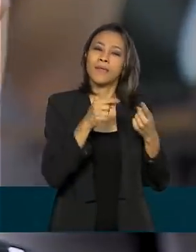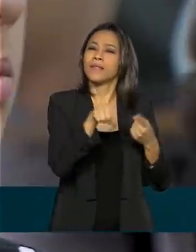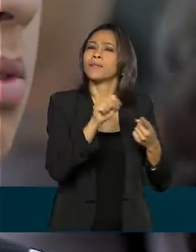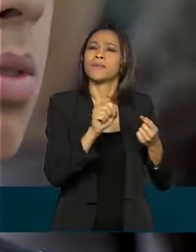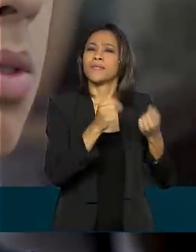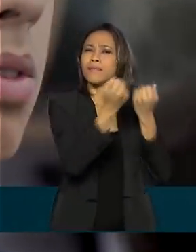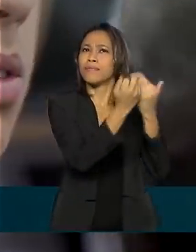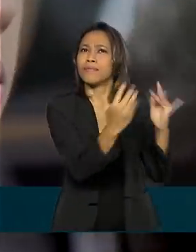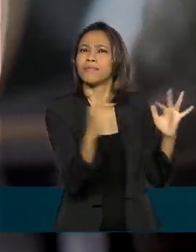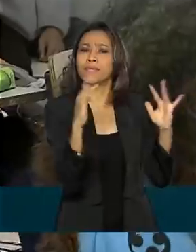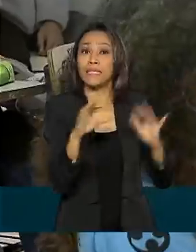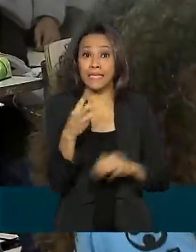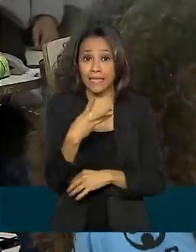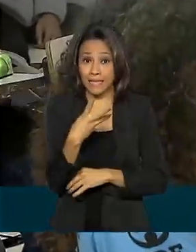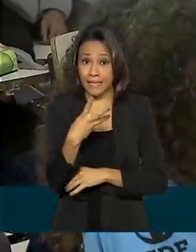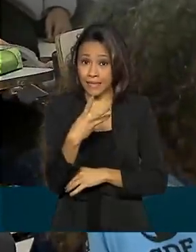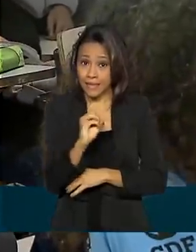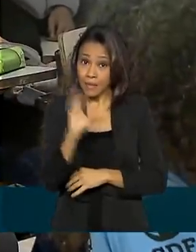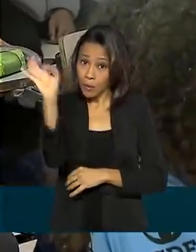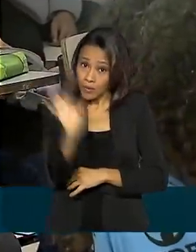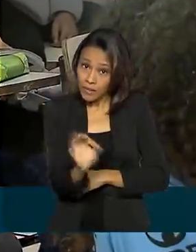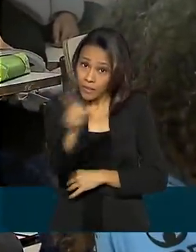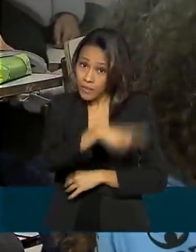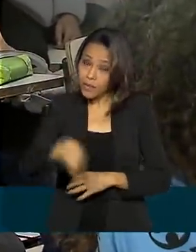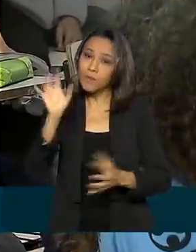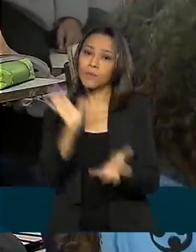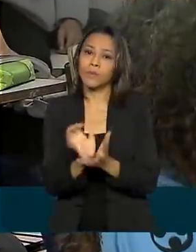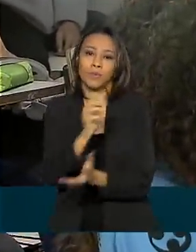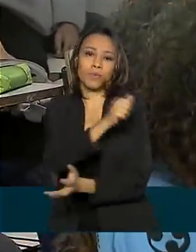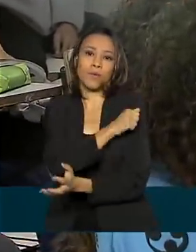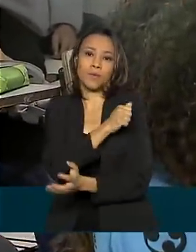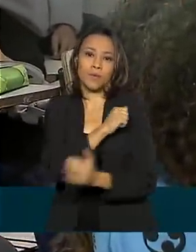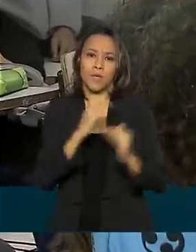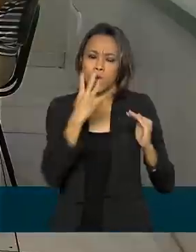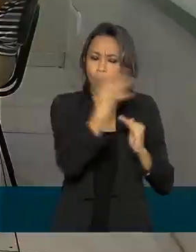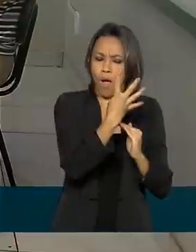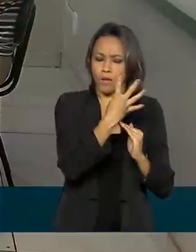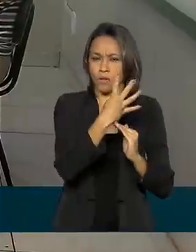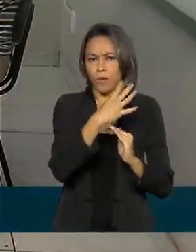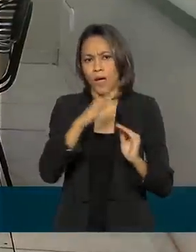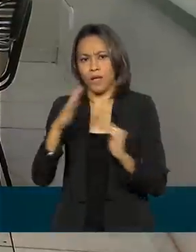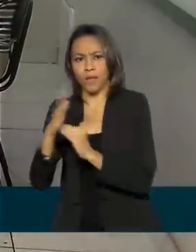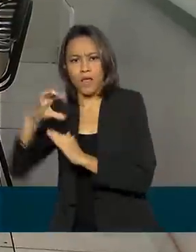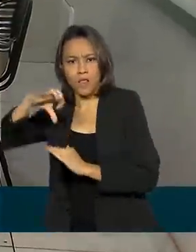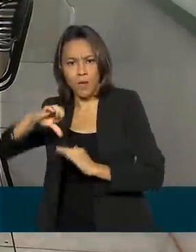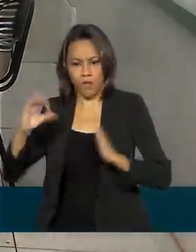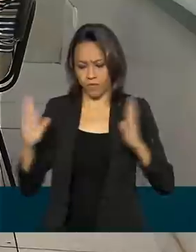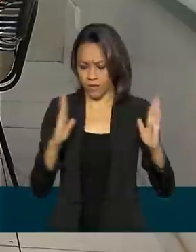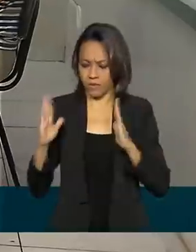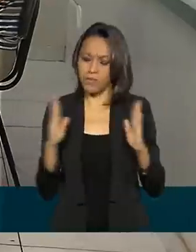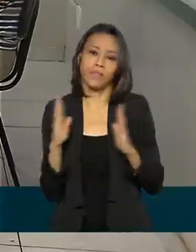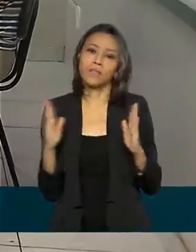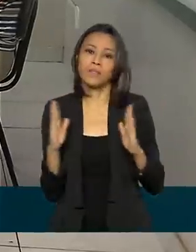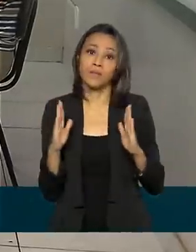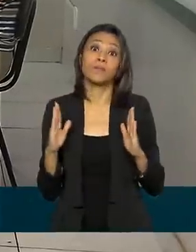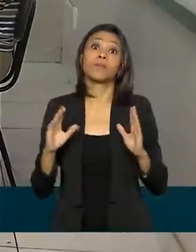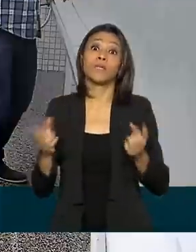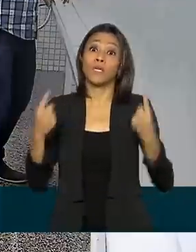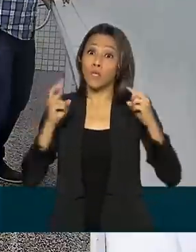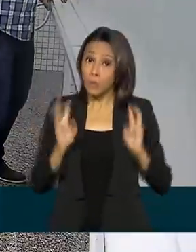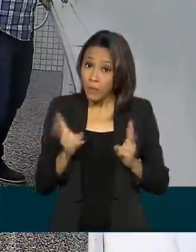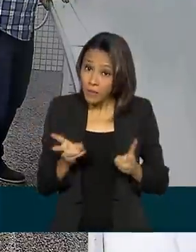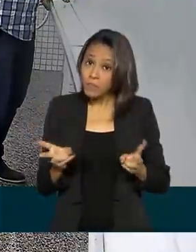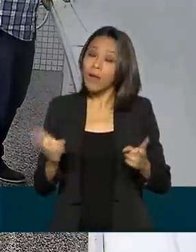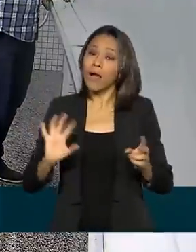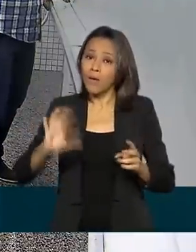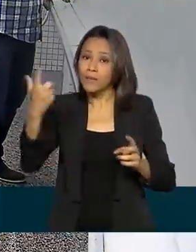30% dos alunos estão entre as escalas 4 e 9 em ciências humanas e o mesmo ocorre